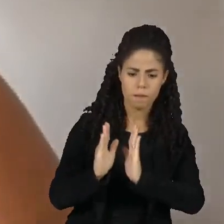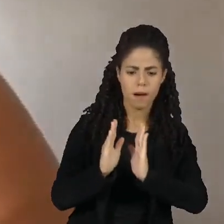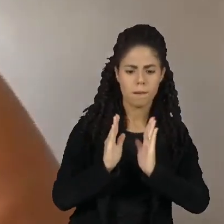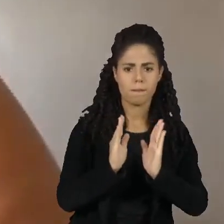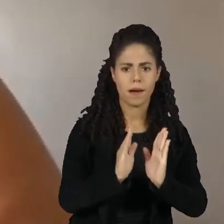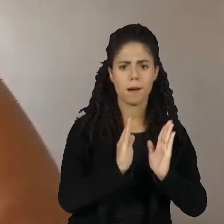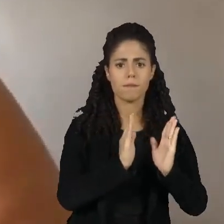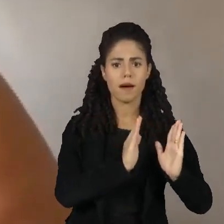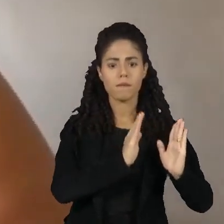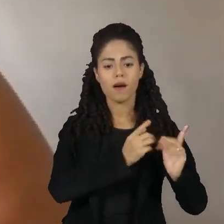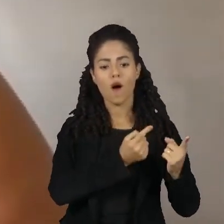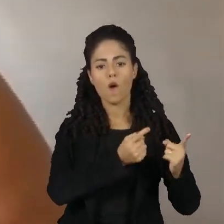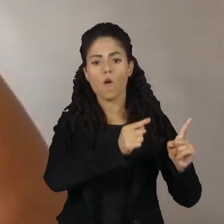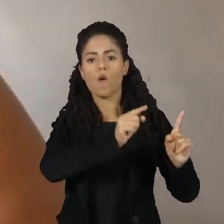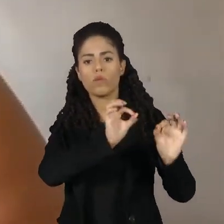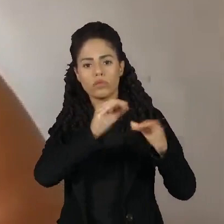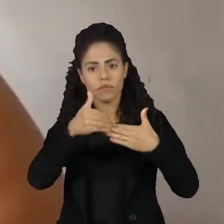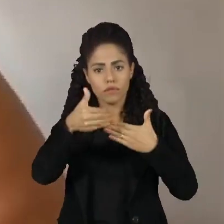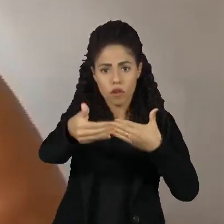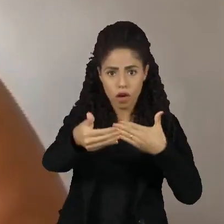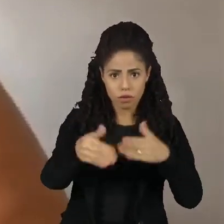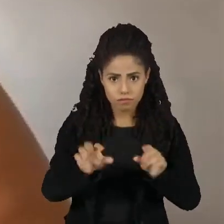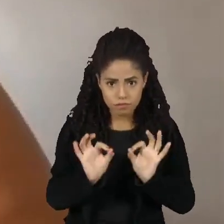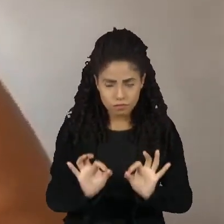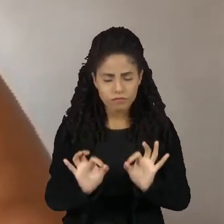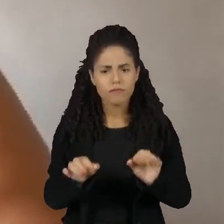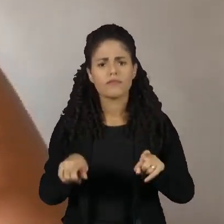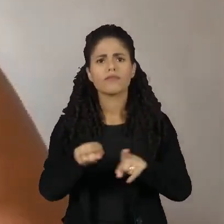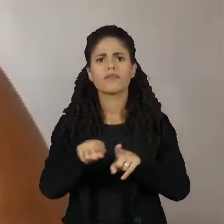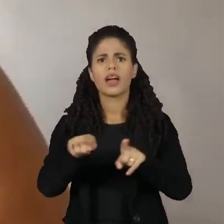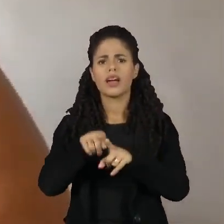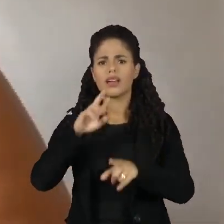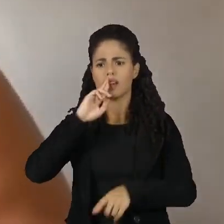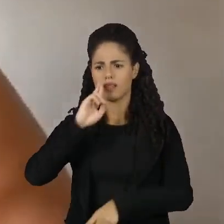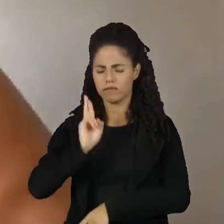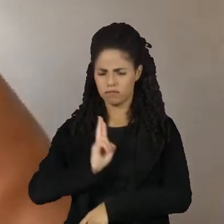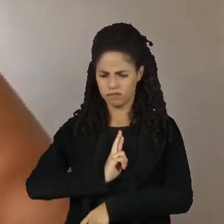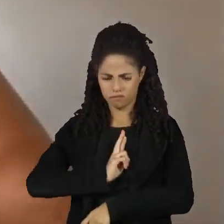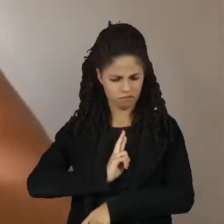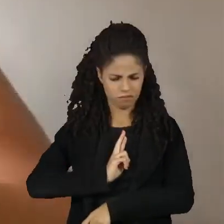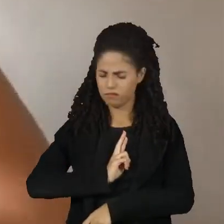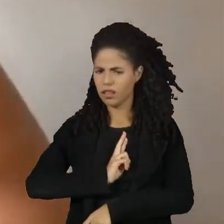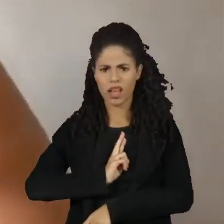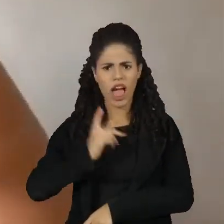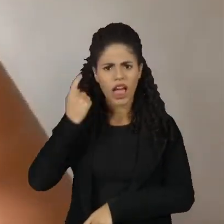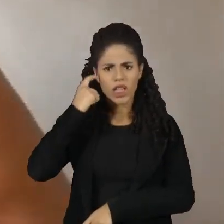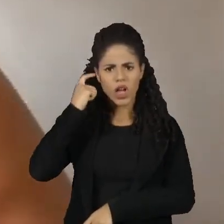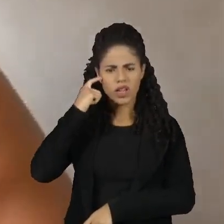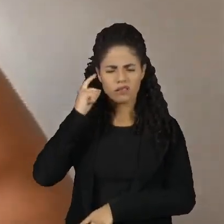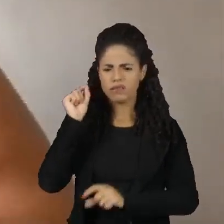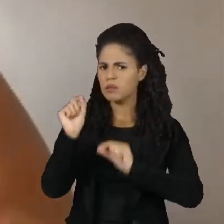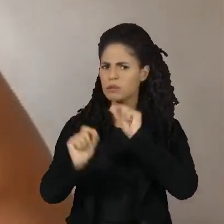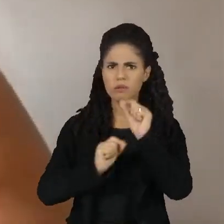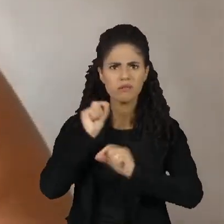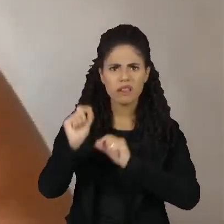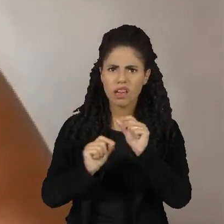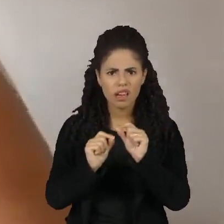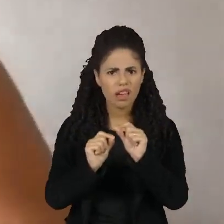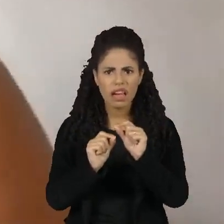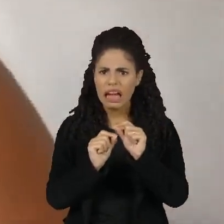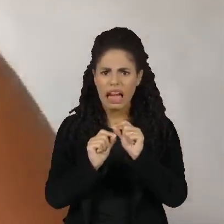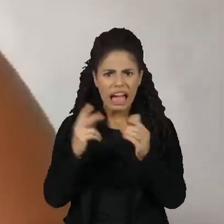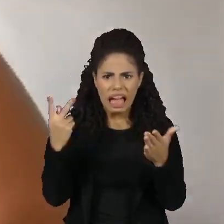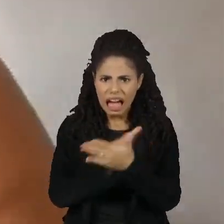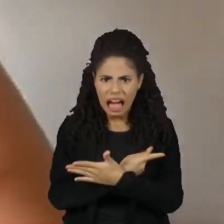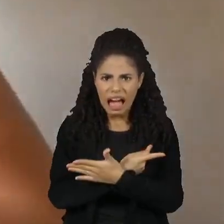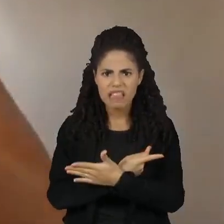externos. E ela recebeu uma resposta que no nosso entendimento é altamente